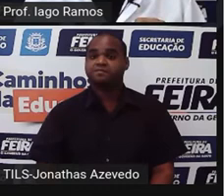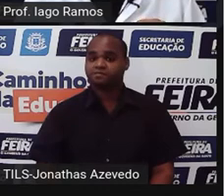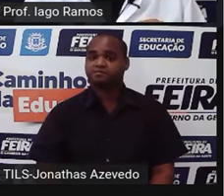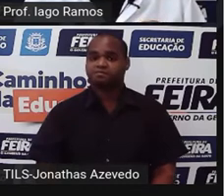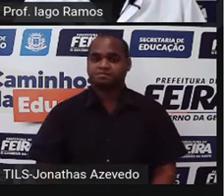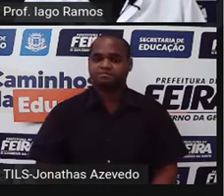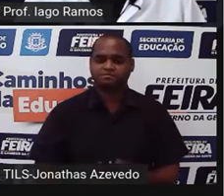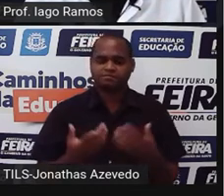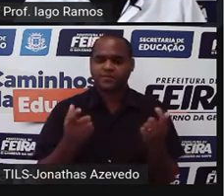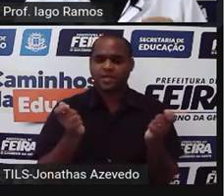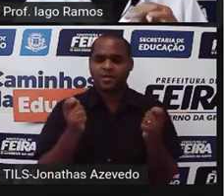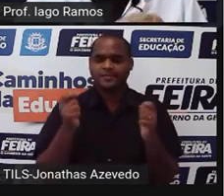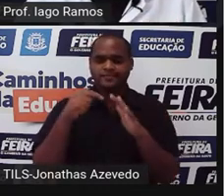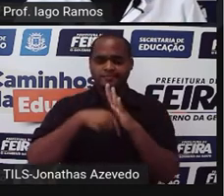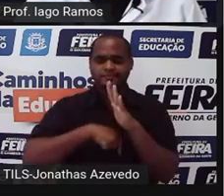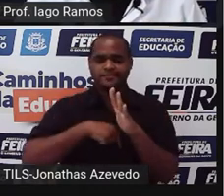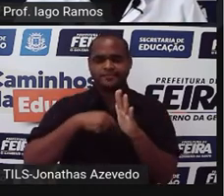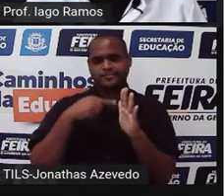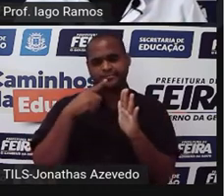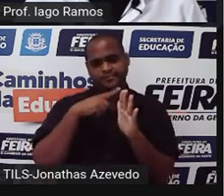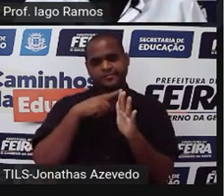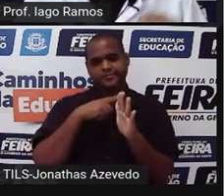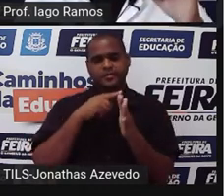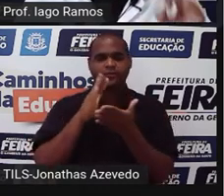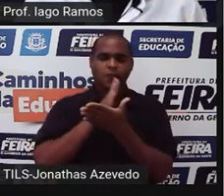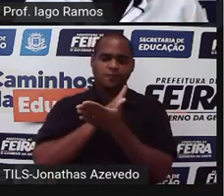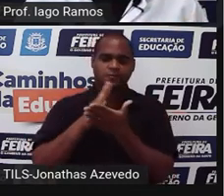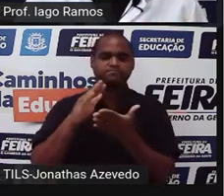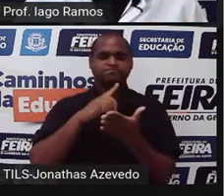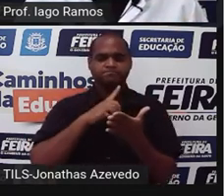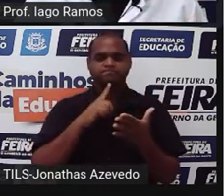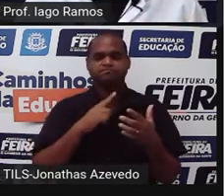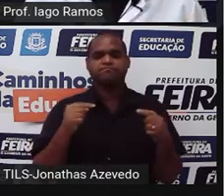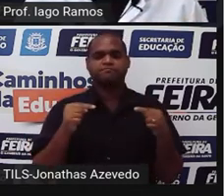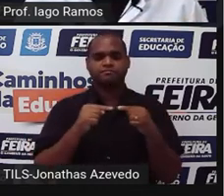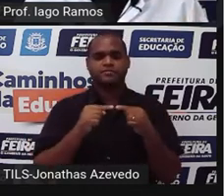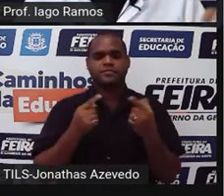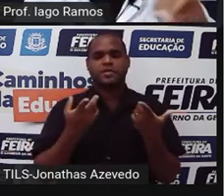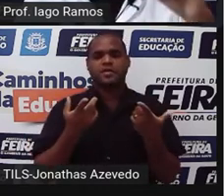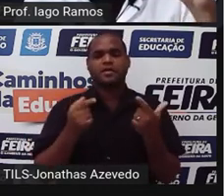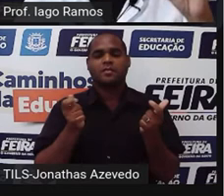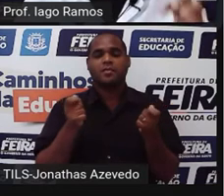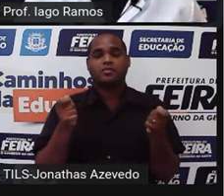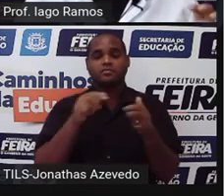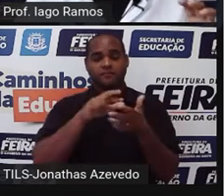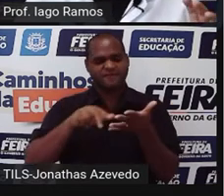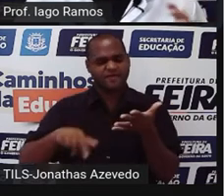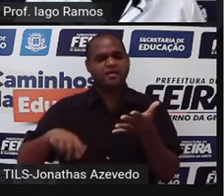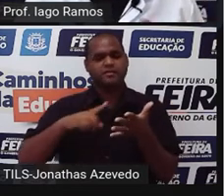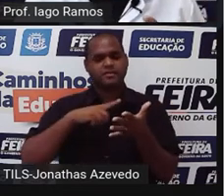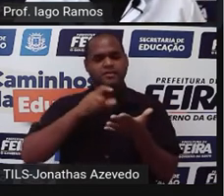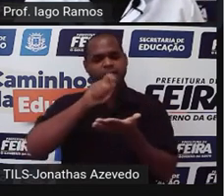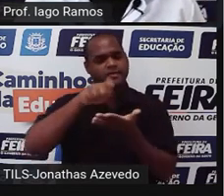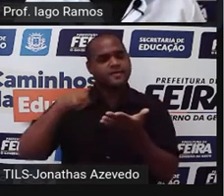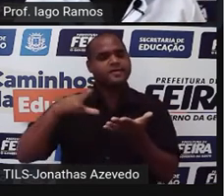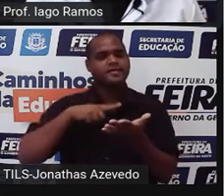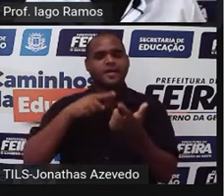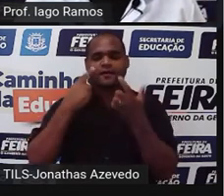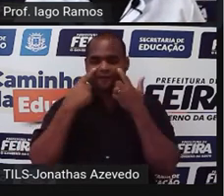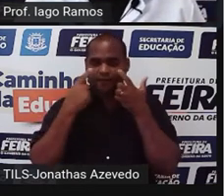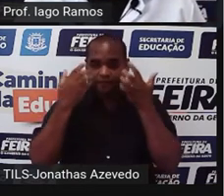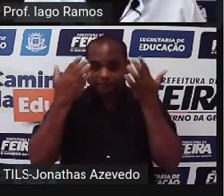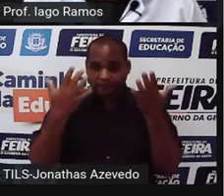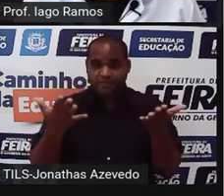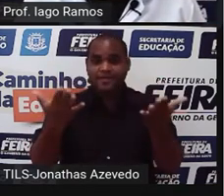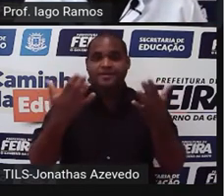aí a gente pode se perguntar algumas coisas sobre esse monte de coisa escrita que a gente viu nessa tela aí,